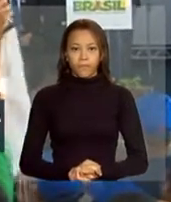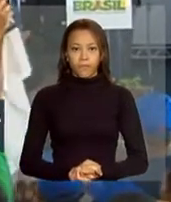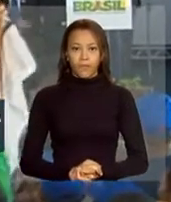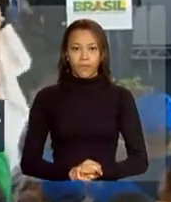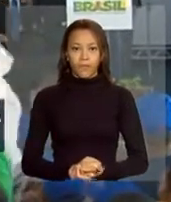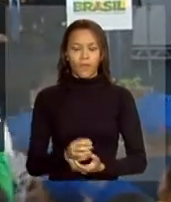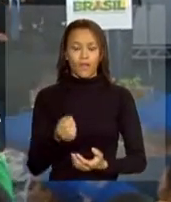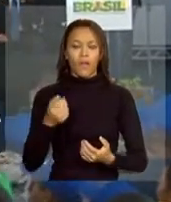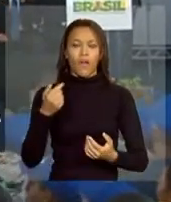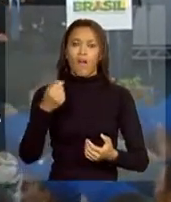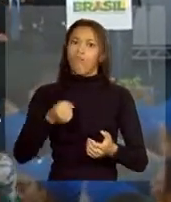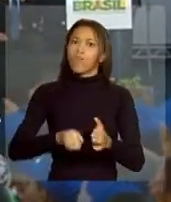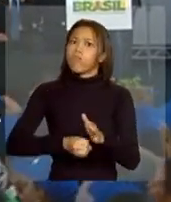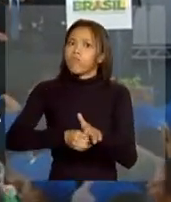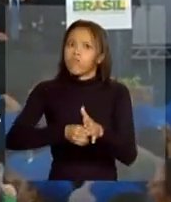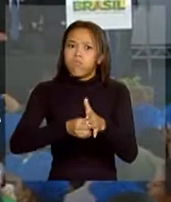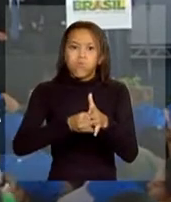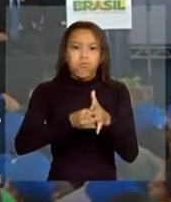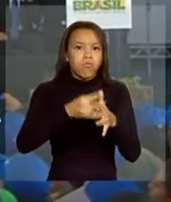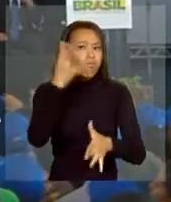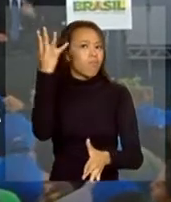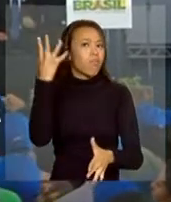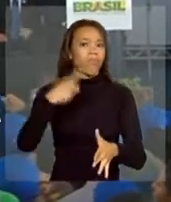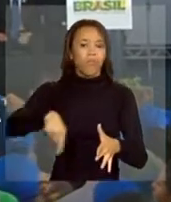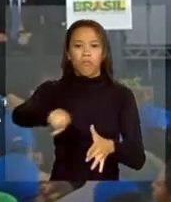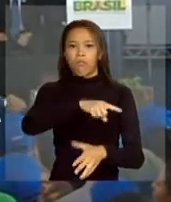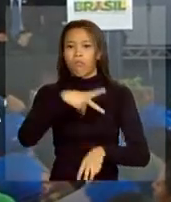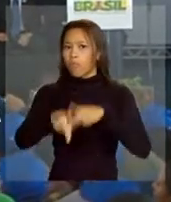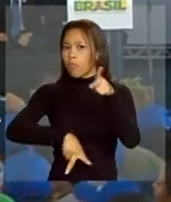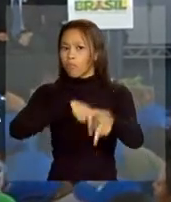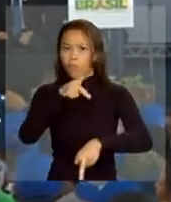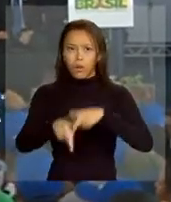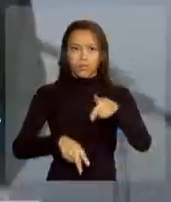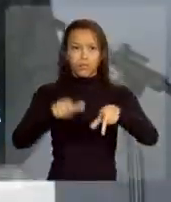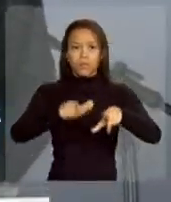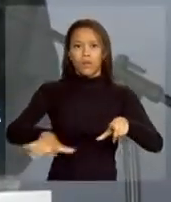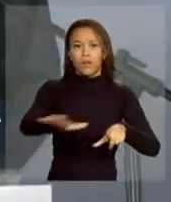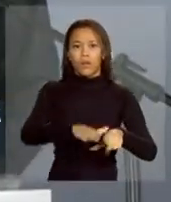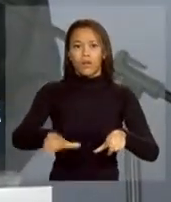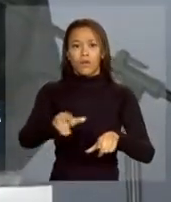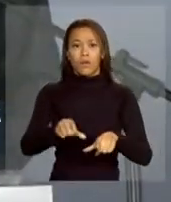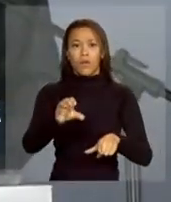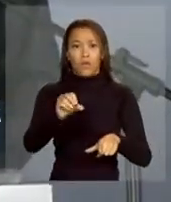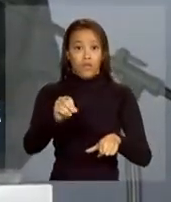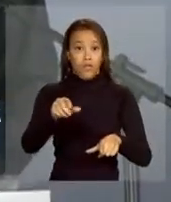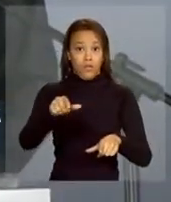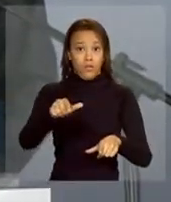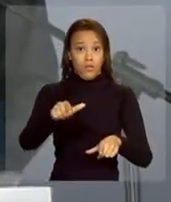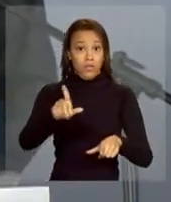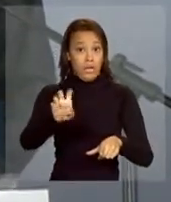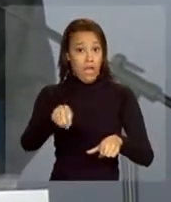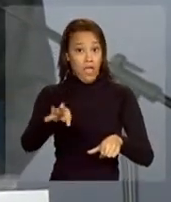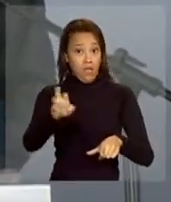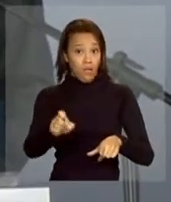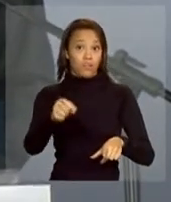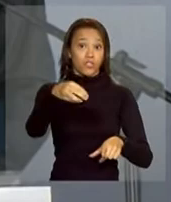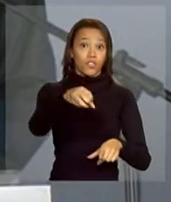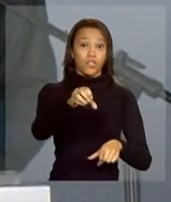Quantas vezes a população da Zona Noroeste e a população da Zona Leste